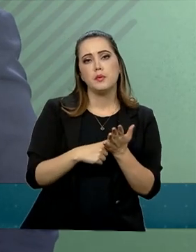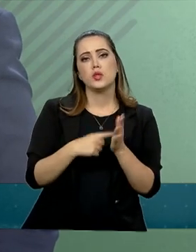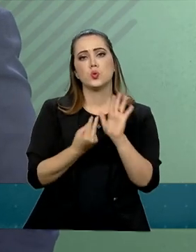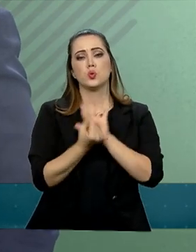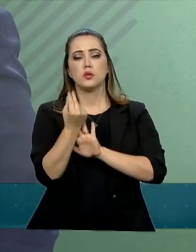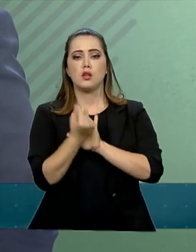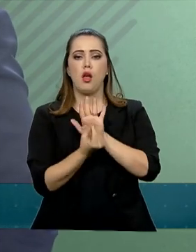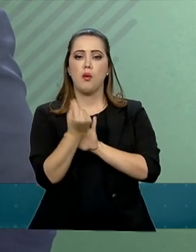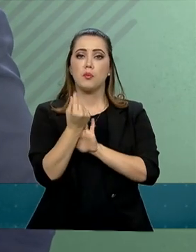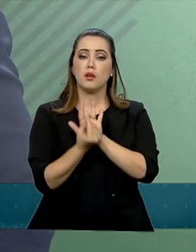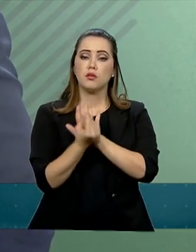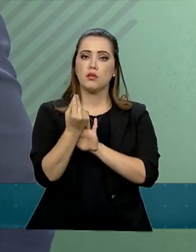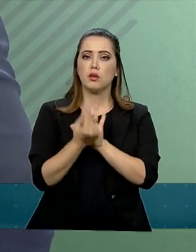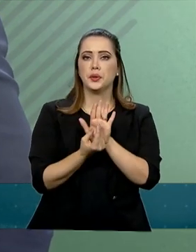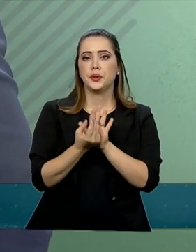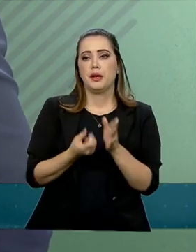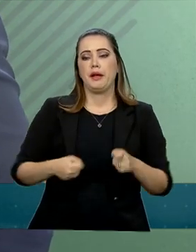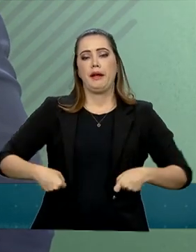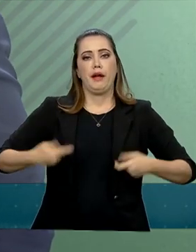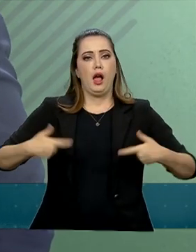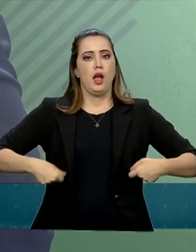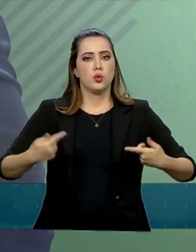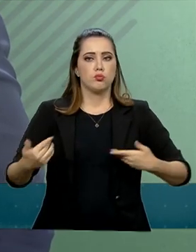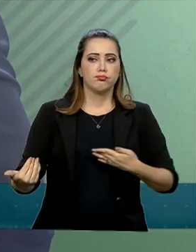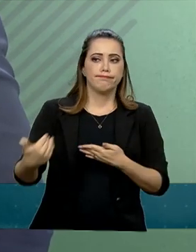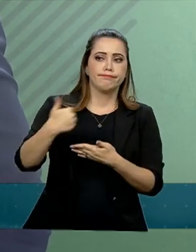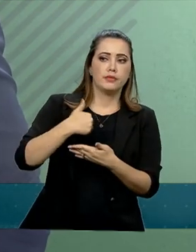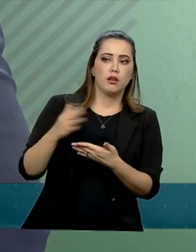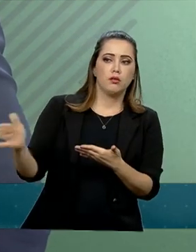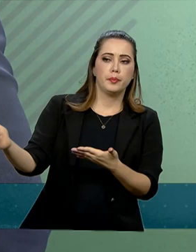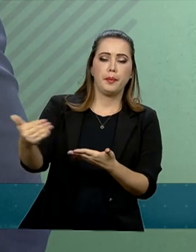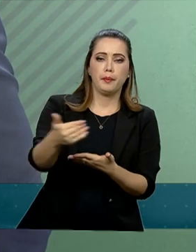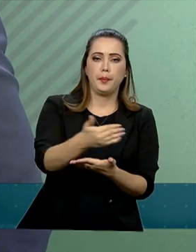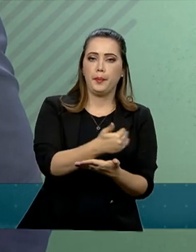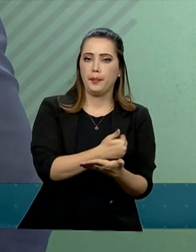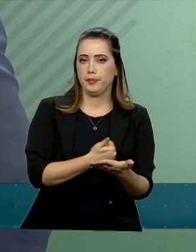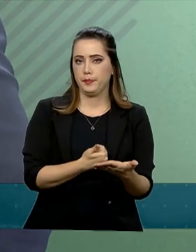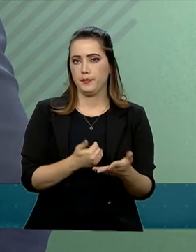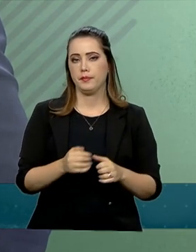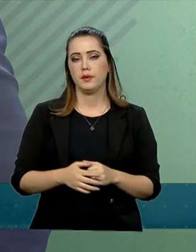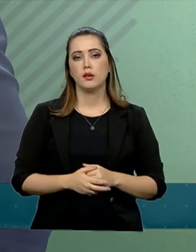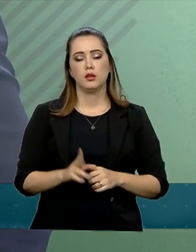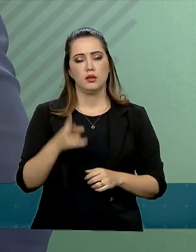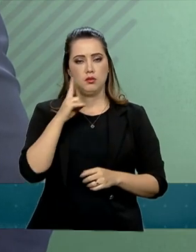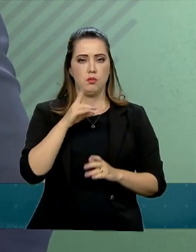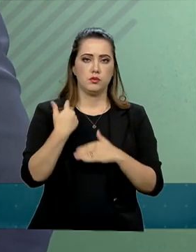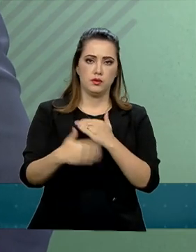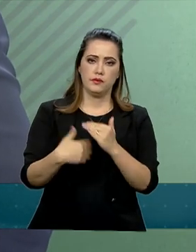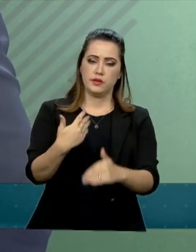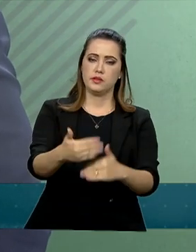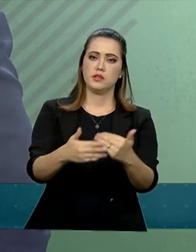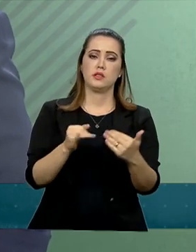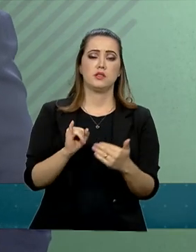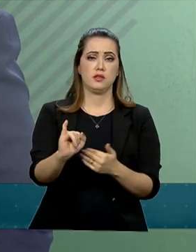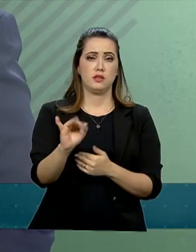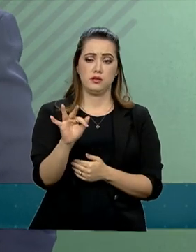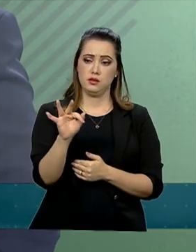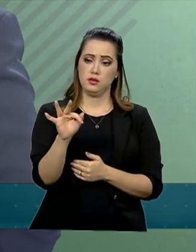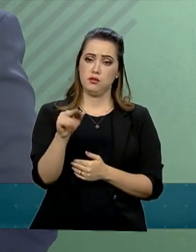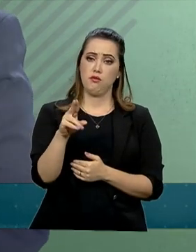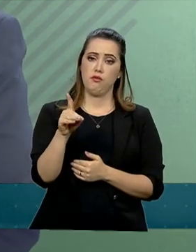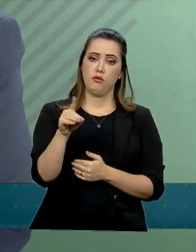orçamentárias, receita versus despesa. Eu posso avançar um pouco mais para identificar se eventualmente Fundeb